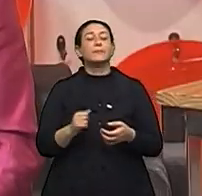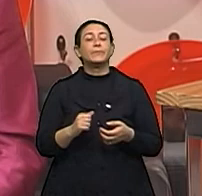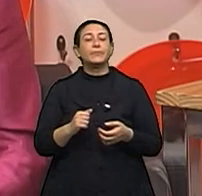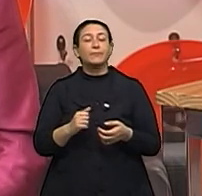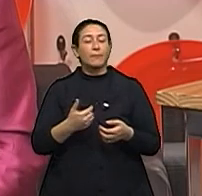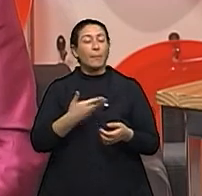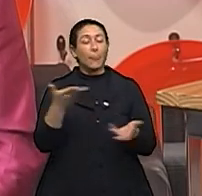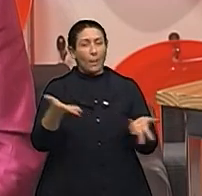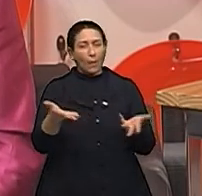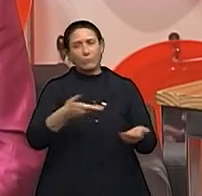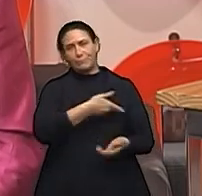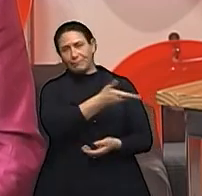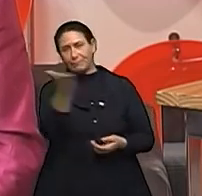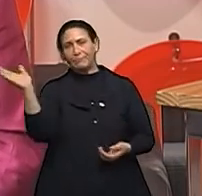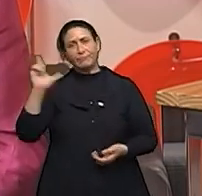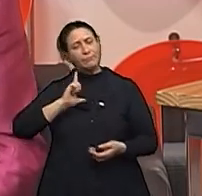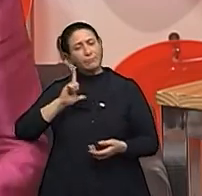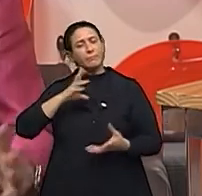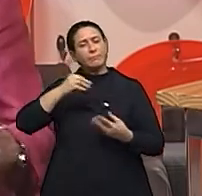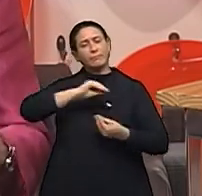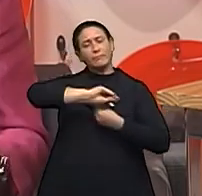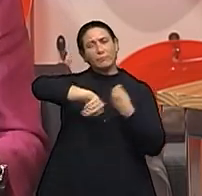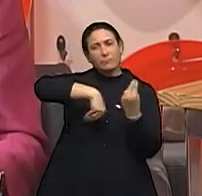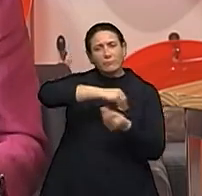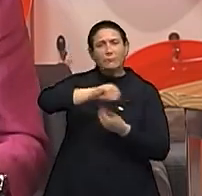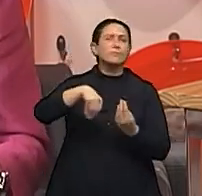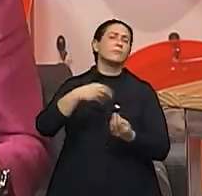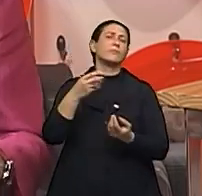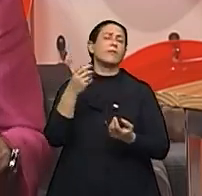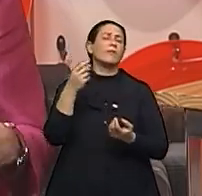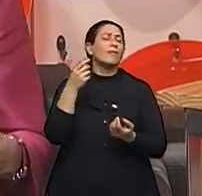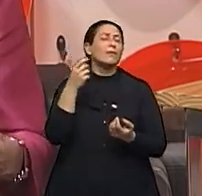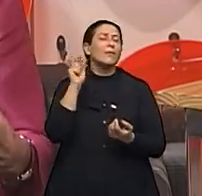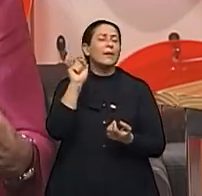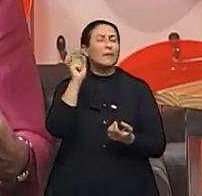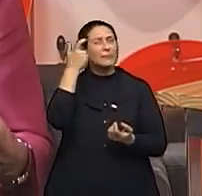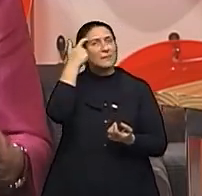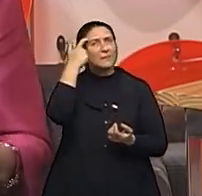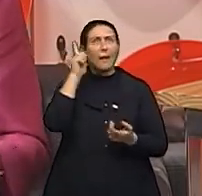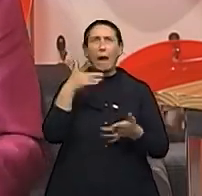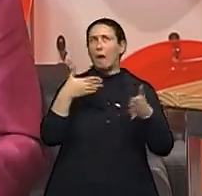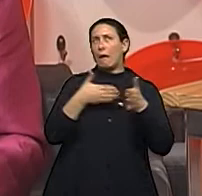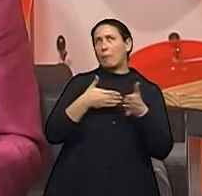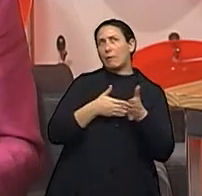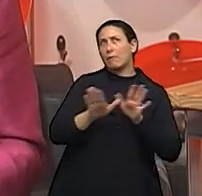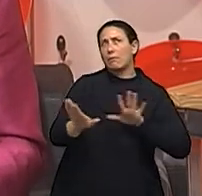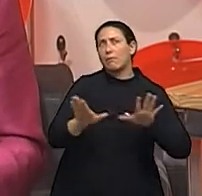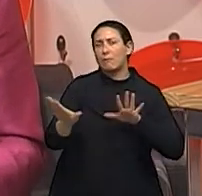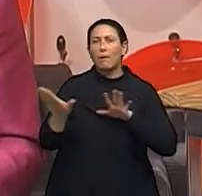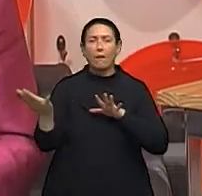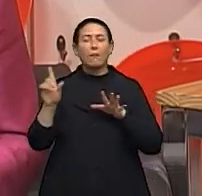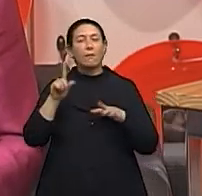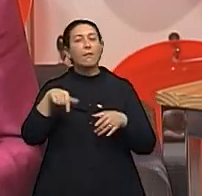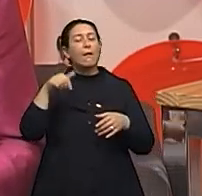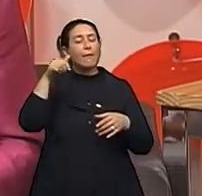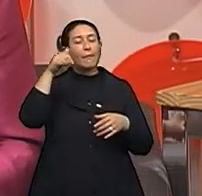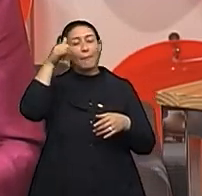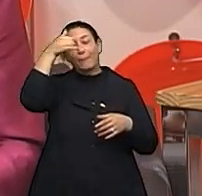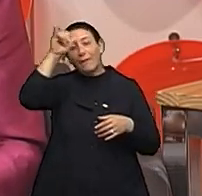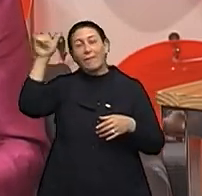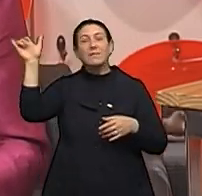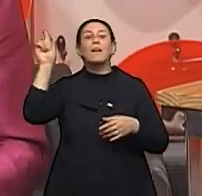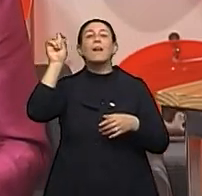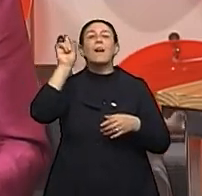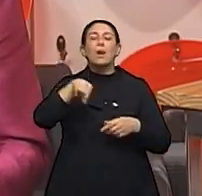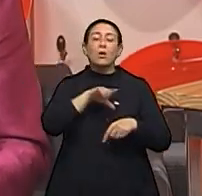muito envolvido em delimitar ou diminuir, isso como prevenção, as doenças não comunicáveis.